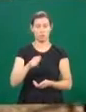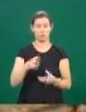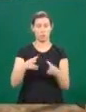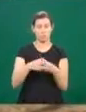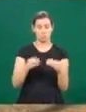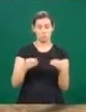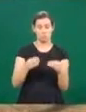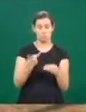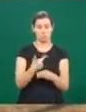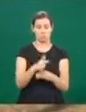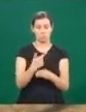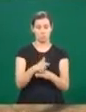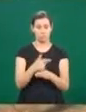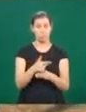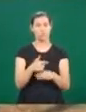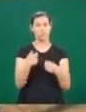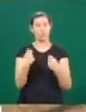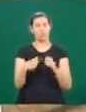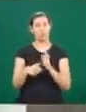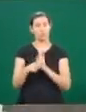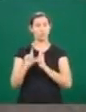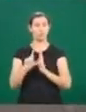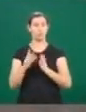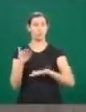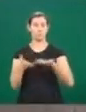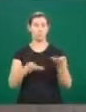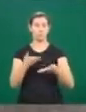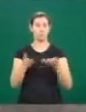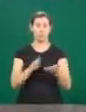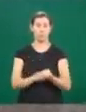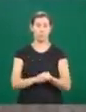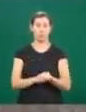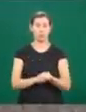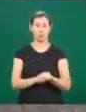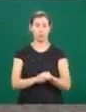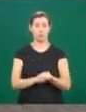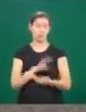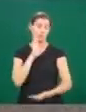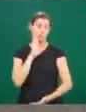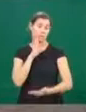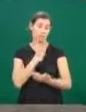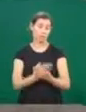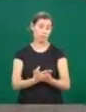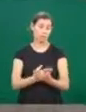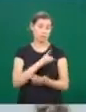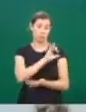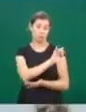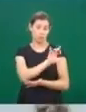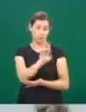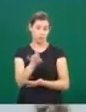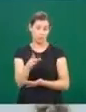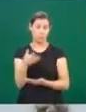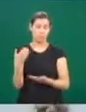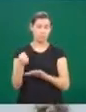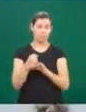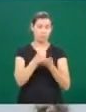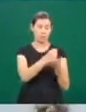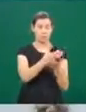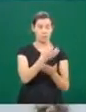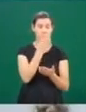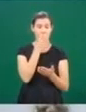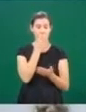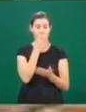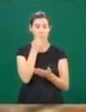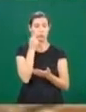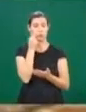a gente pretende sempre estar bem tratando dela. Anderson acredita que se cada um fizer a sua parte, é possível conter a